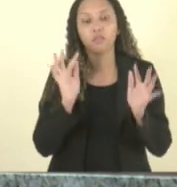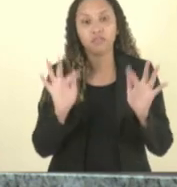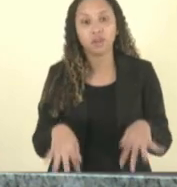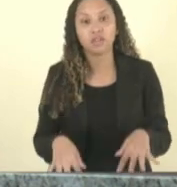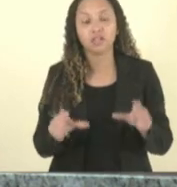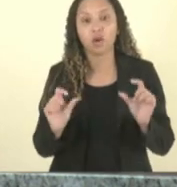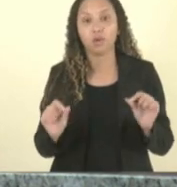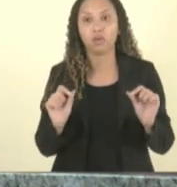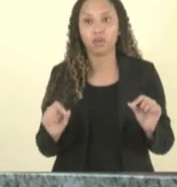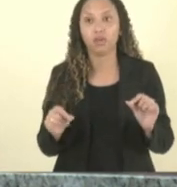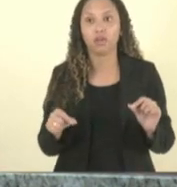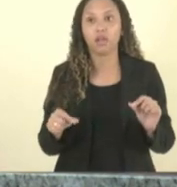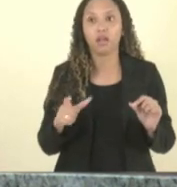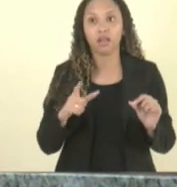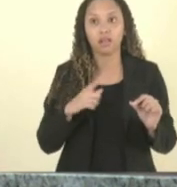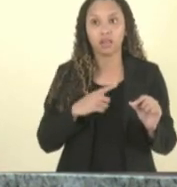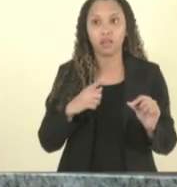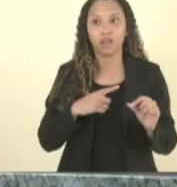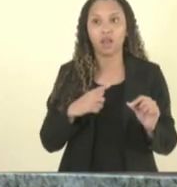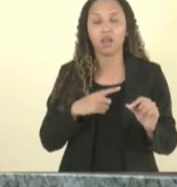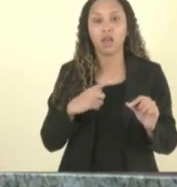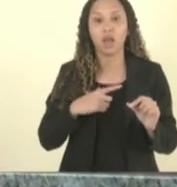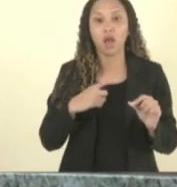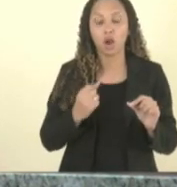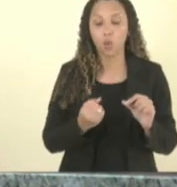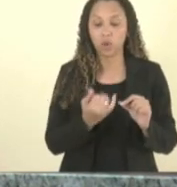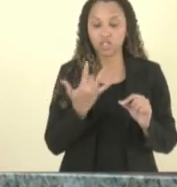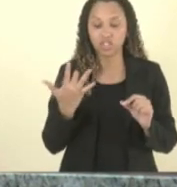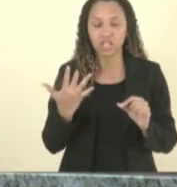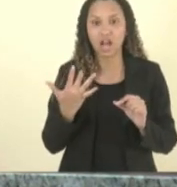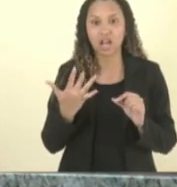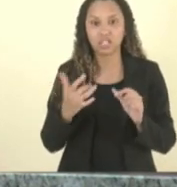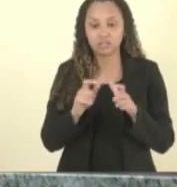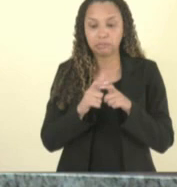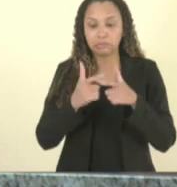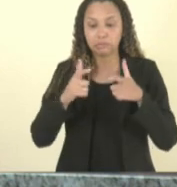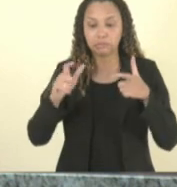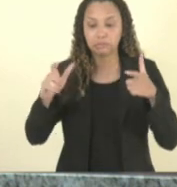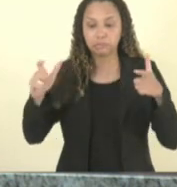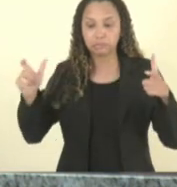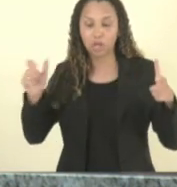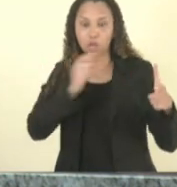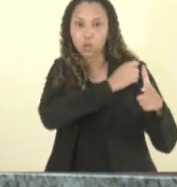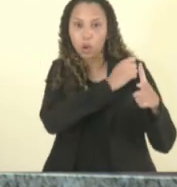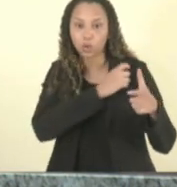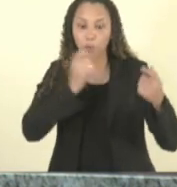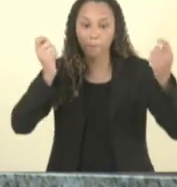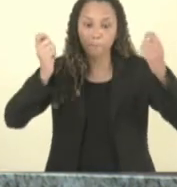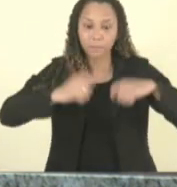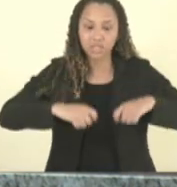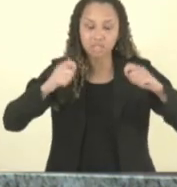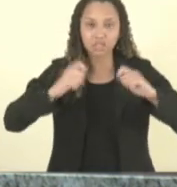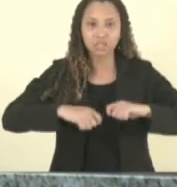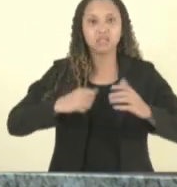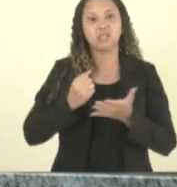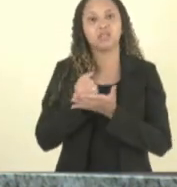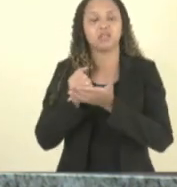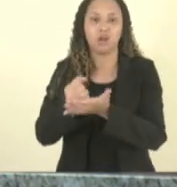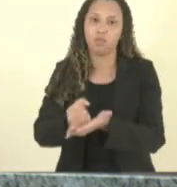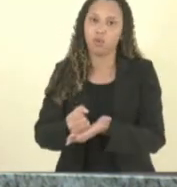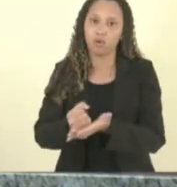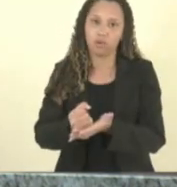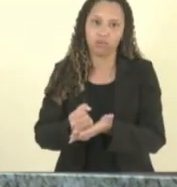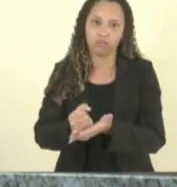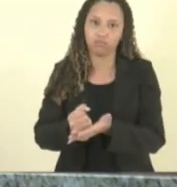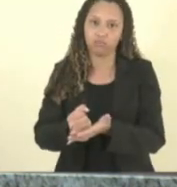que a demanda está sendo crescente e que esse estudante ele não tem discussão ele tem que